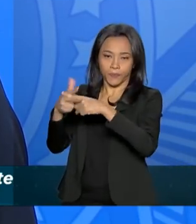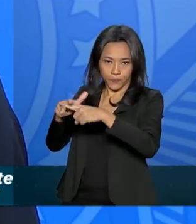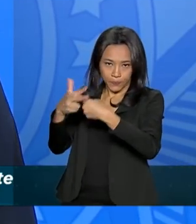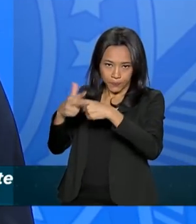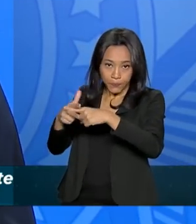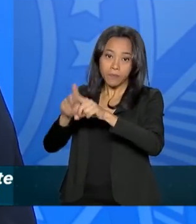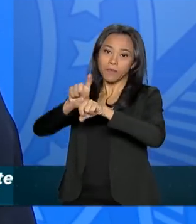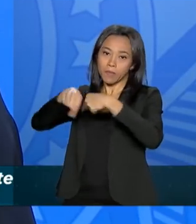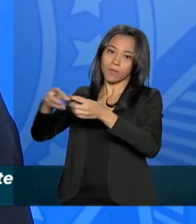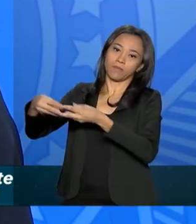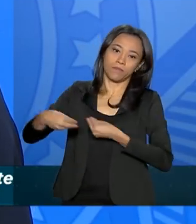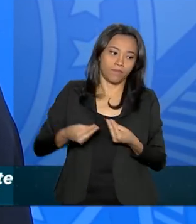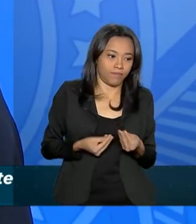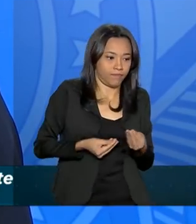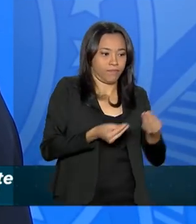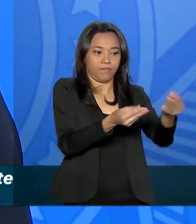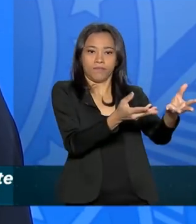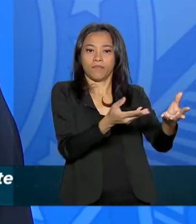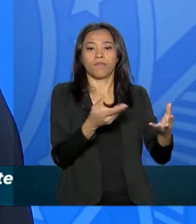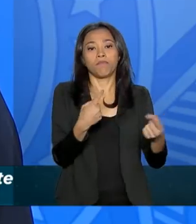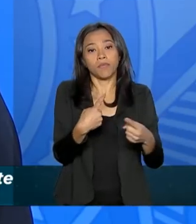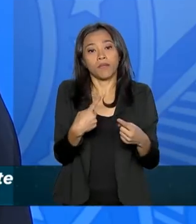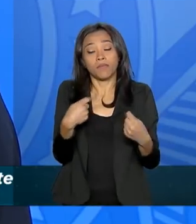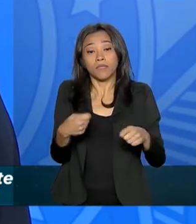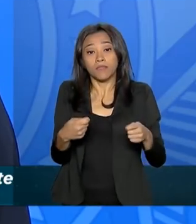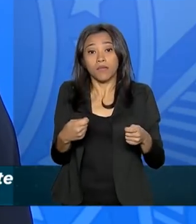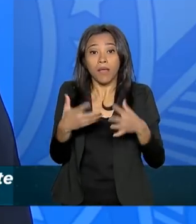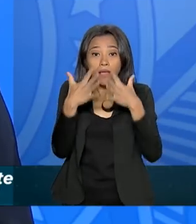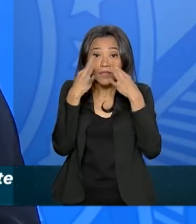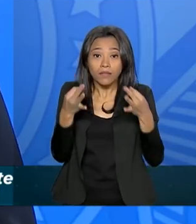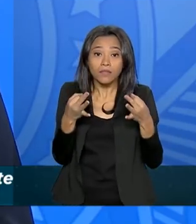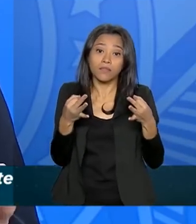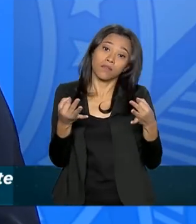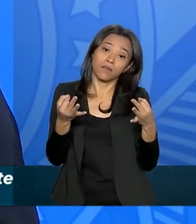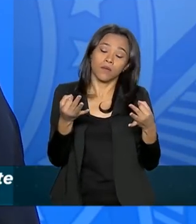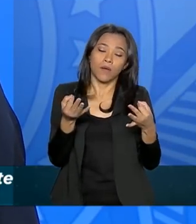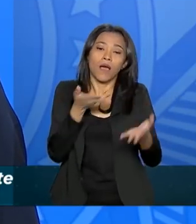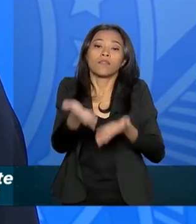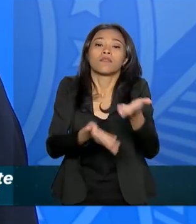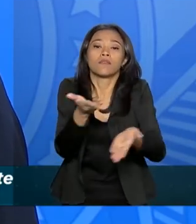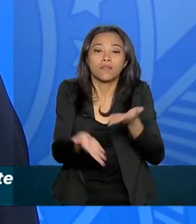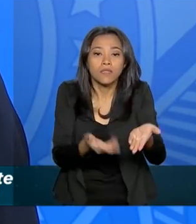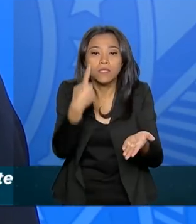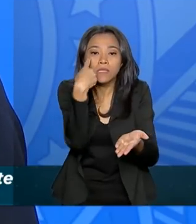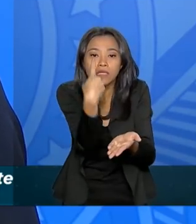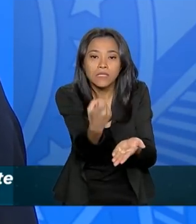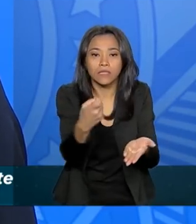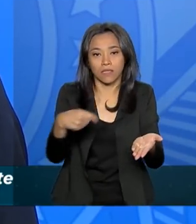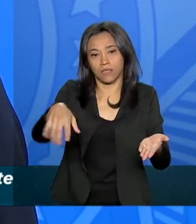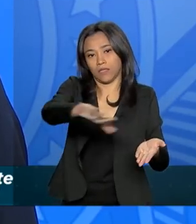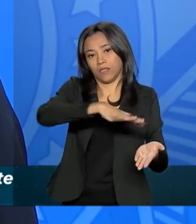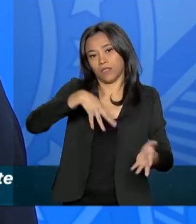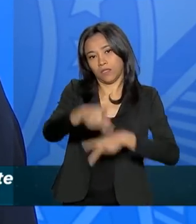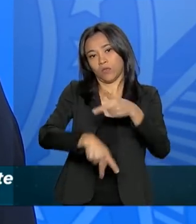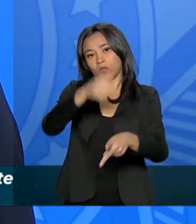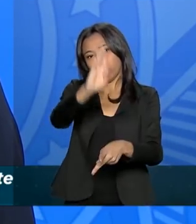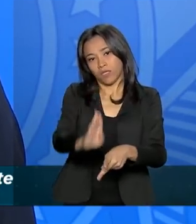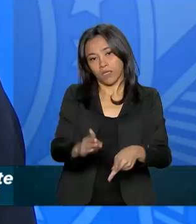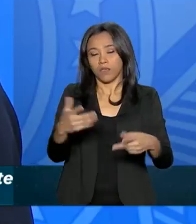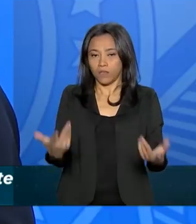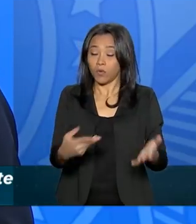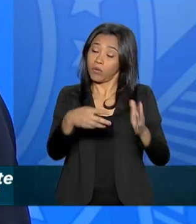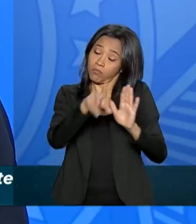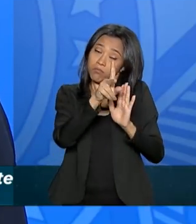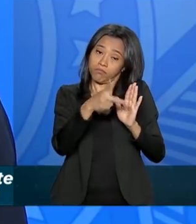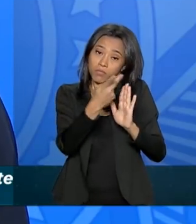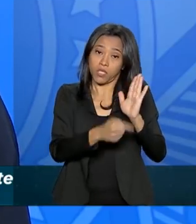só entre nós, mas bem como atender os interesses da população regional ou brasileira como um todo. Tocante a projetos de